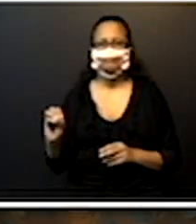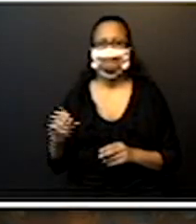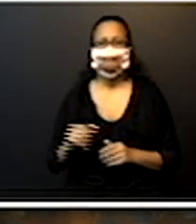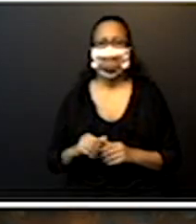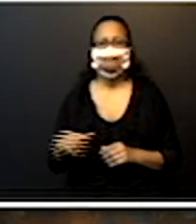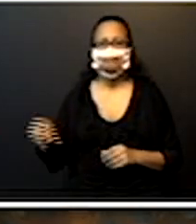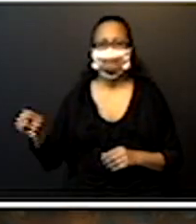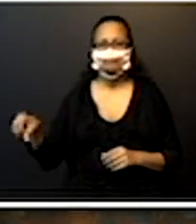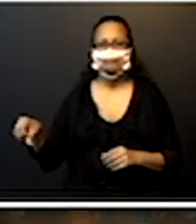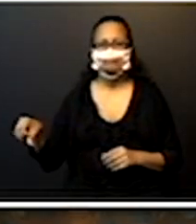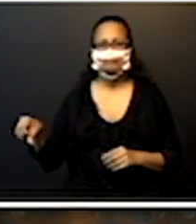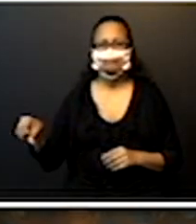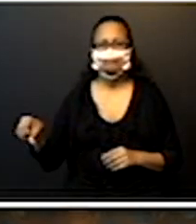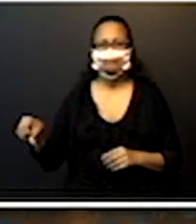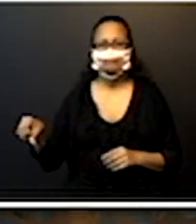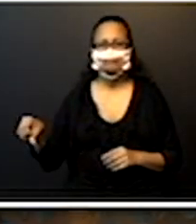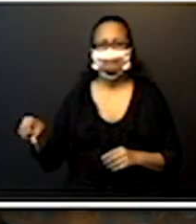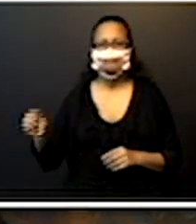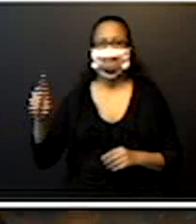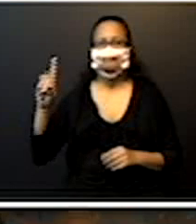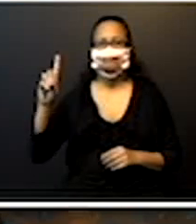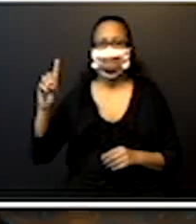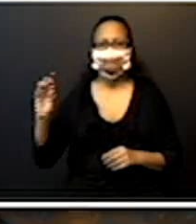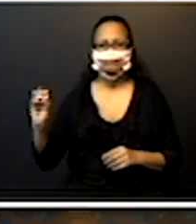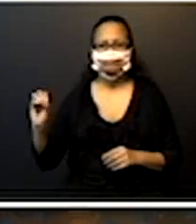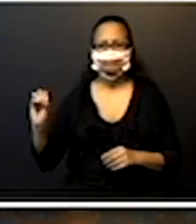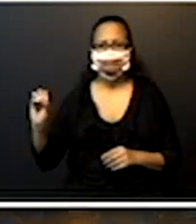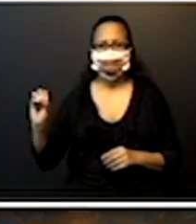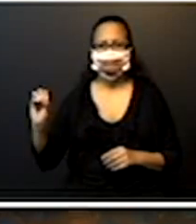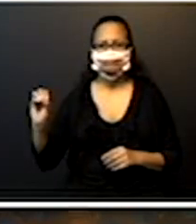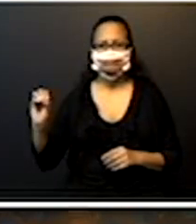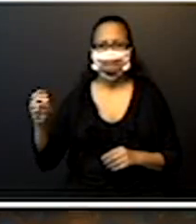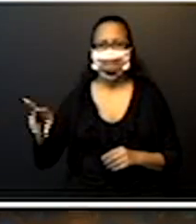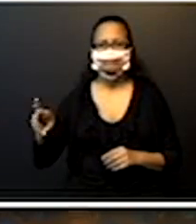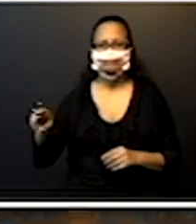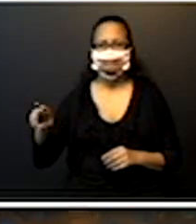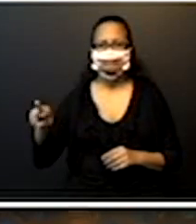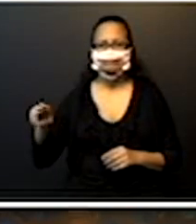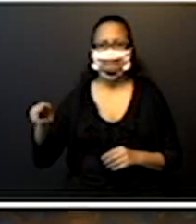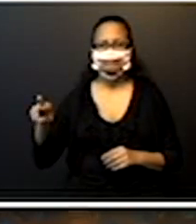9 e 10, que vai ser igual,